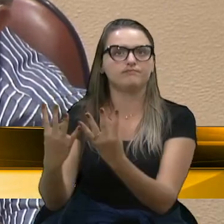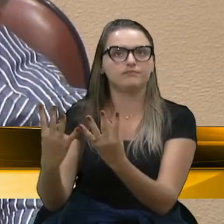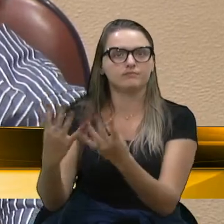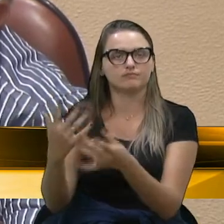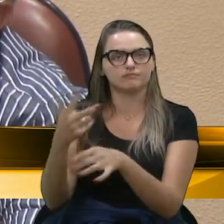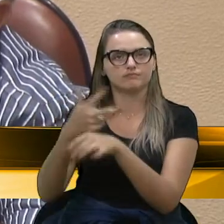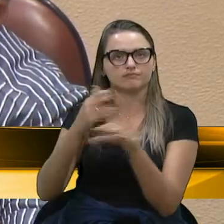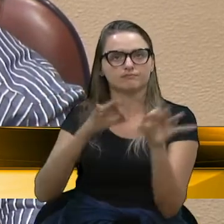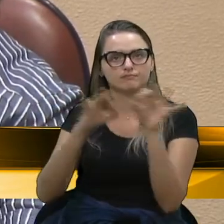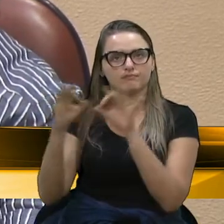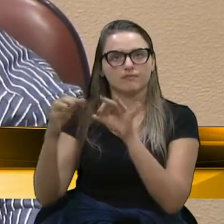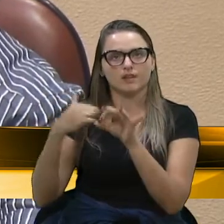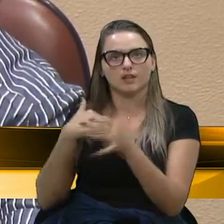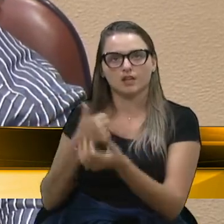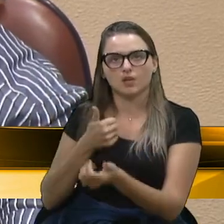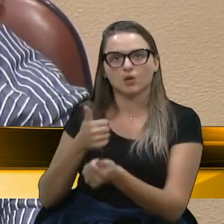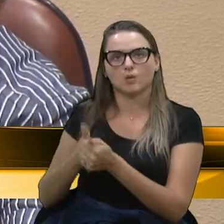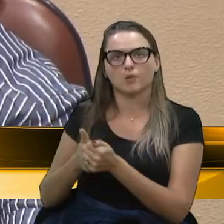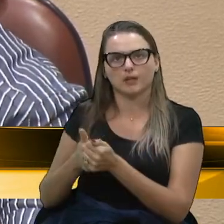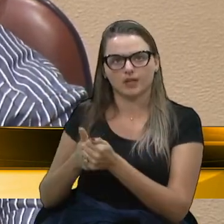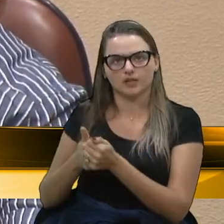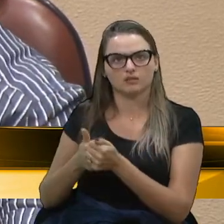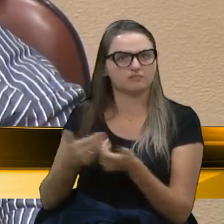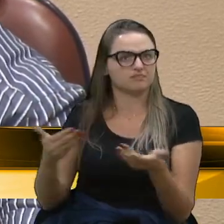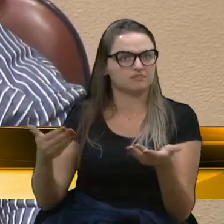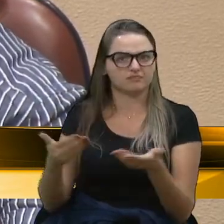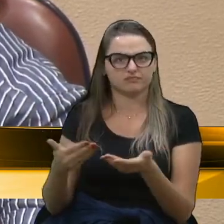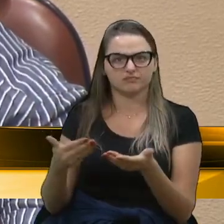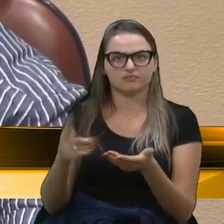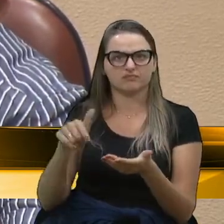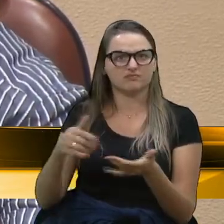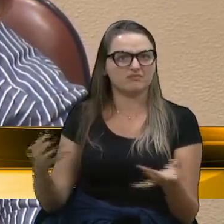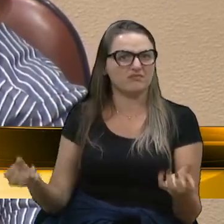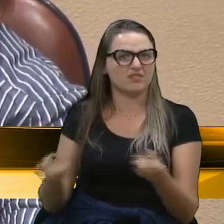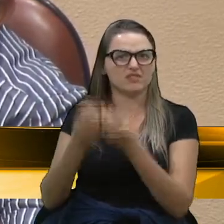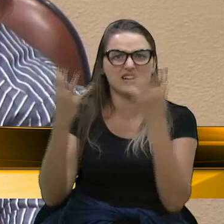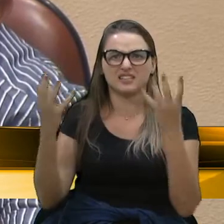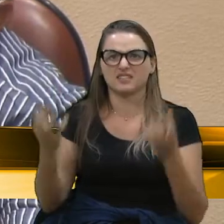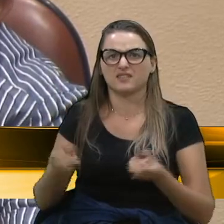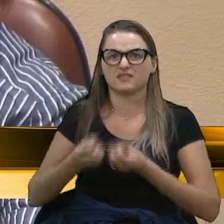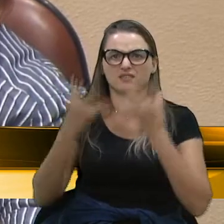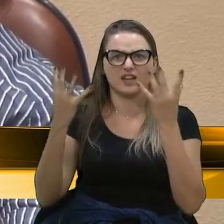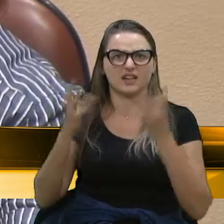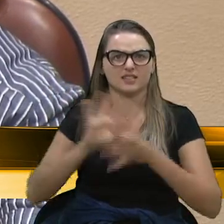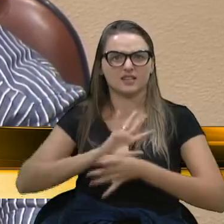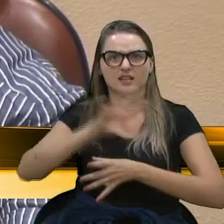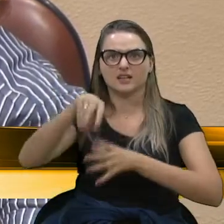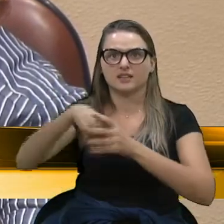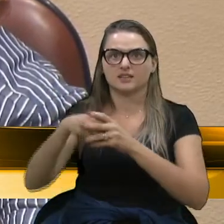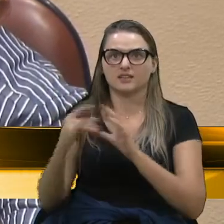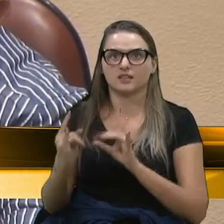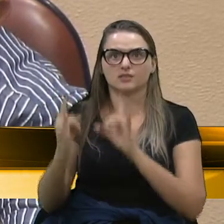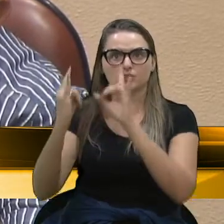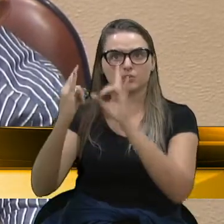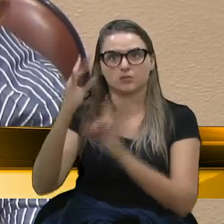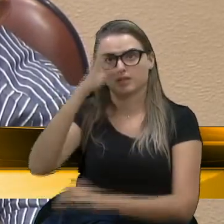e eu moro ali logo, bem pertinho, hoje é festas todos os finais de semana dentro do quartel dos bombeiros.